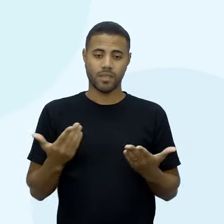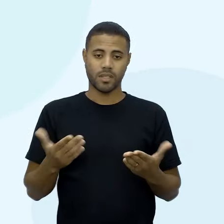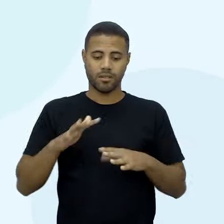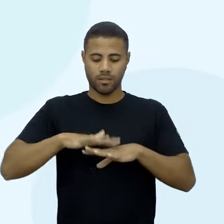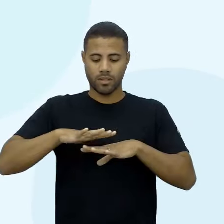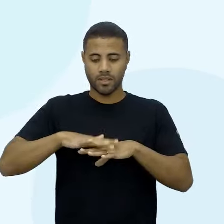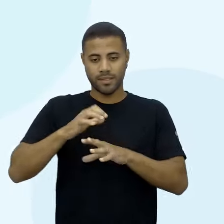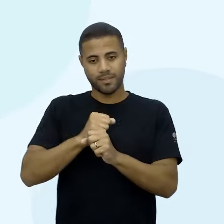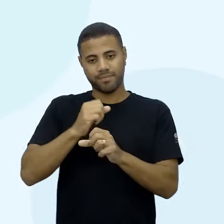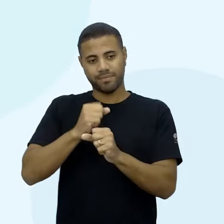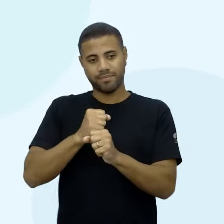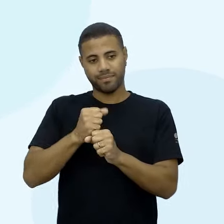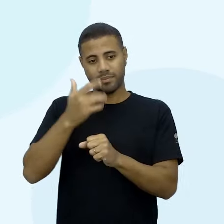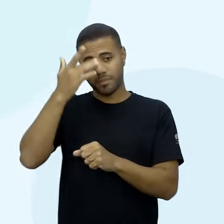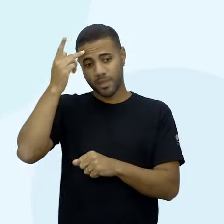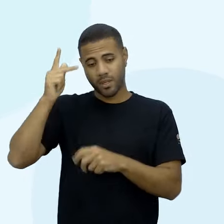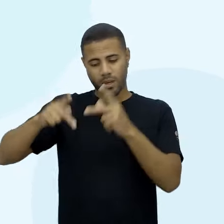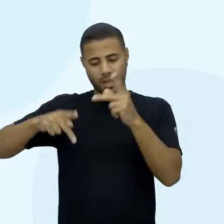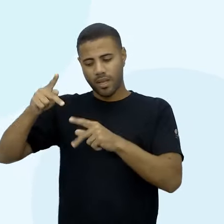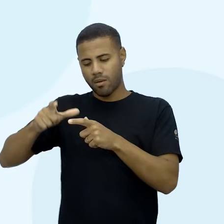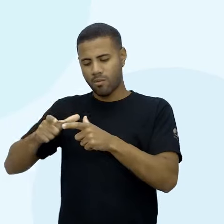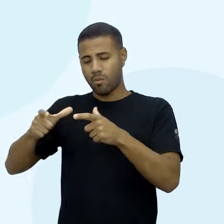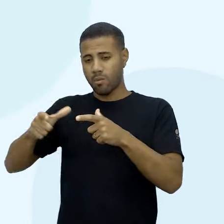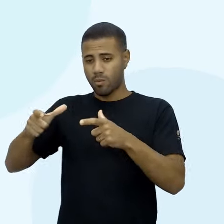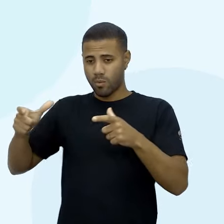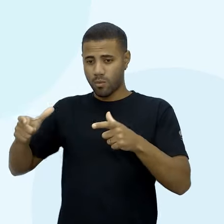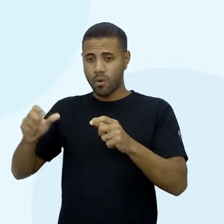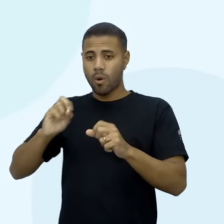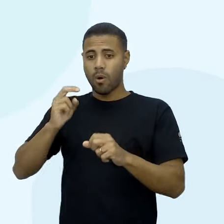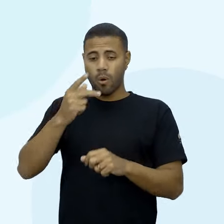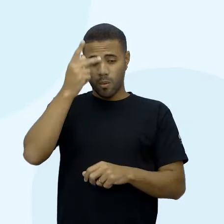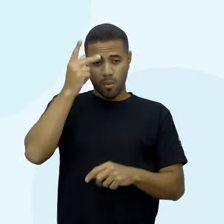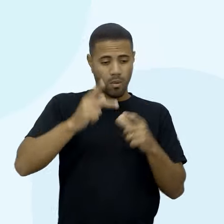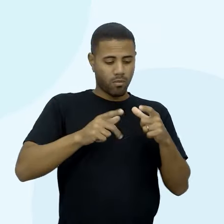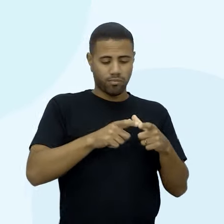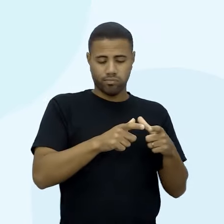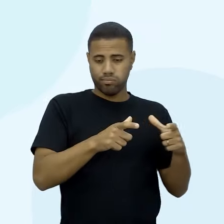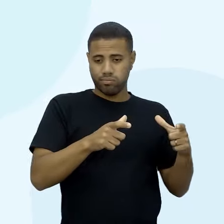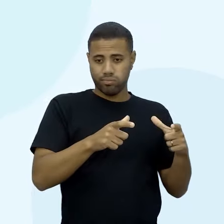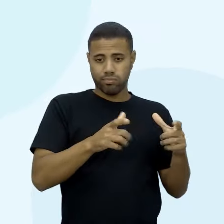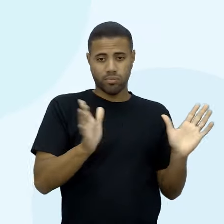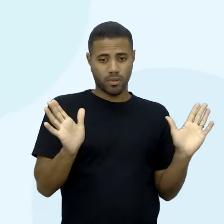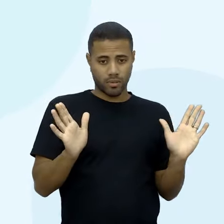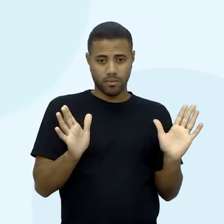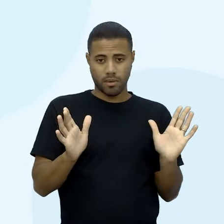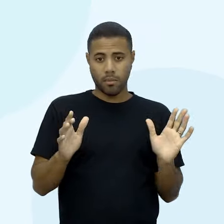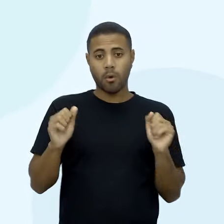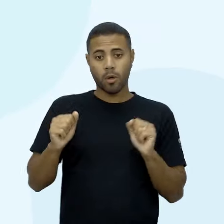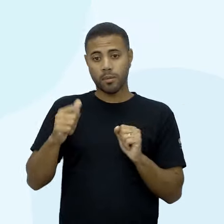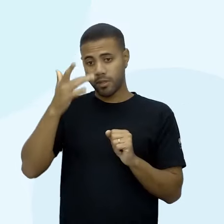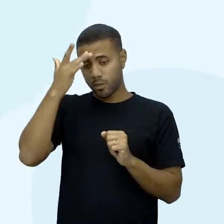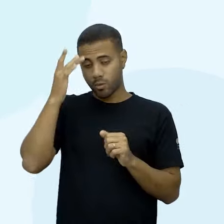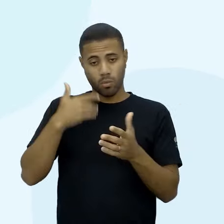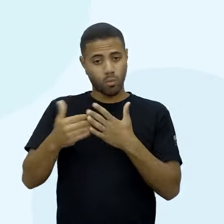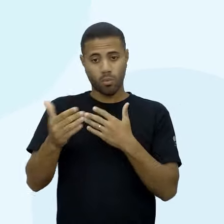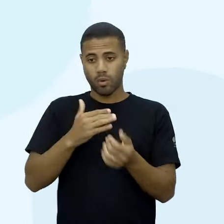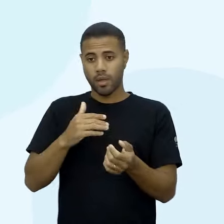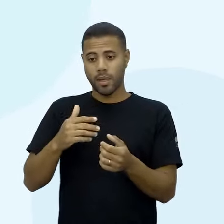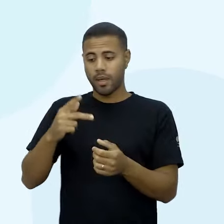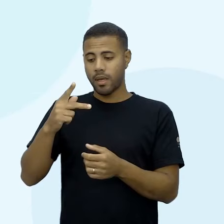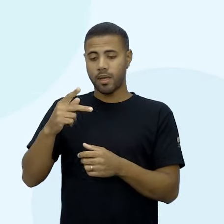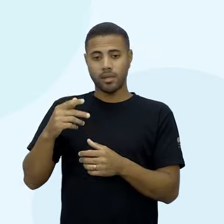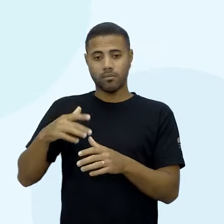populações muito, muito grandes aí, ou desconhecidas, para que se pegue, Para que se escolha uma